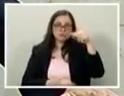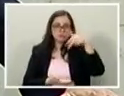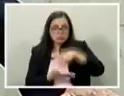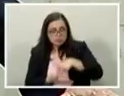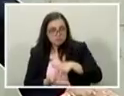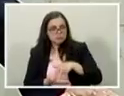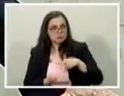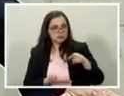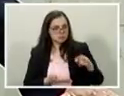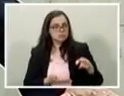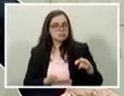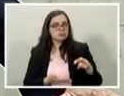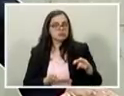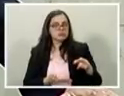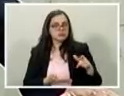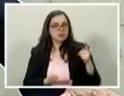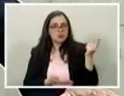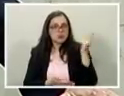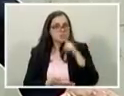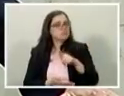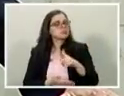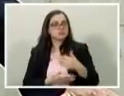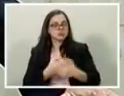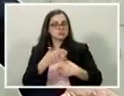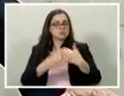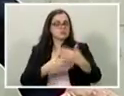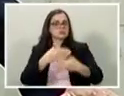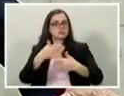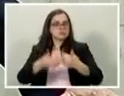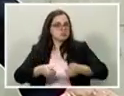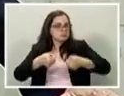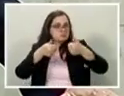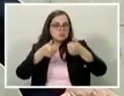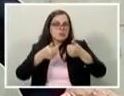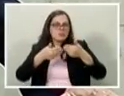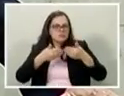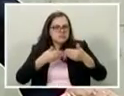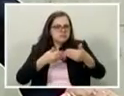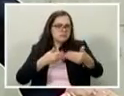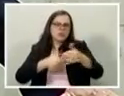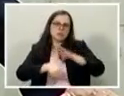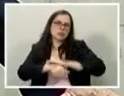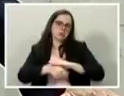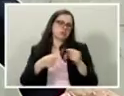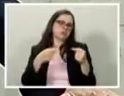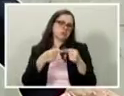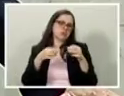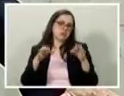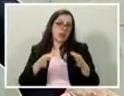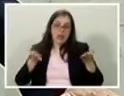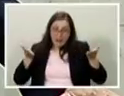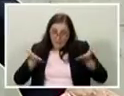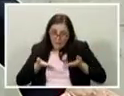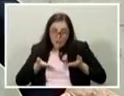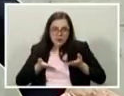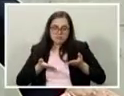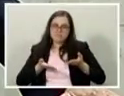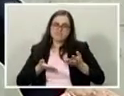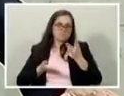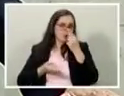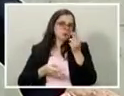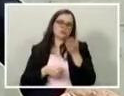credenciará a outros voos mais altos no momento mais oportuno. Acho que agora é um pouco cedo.